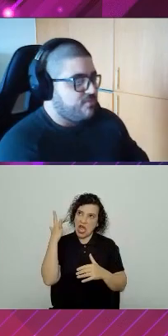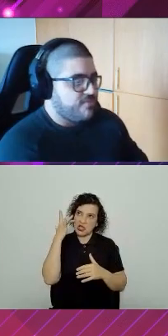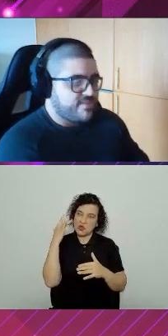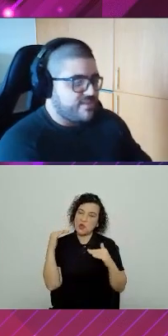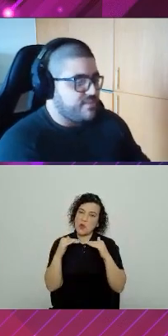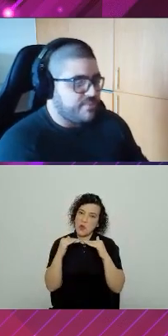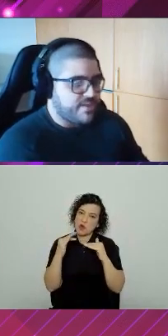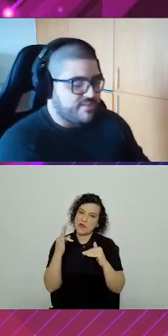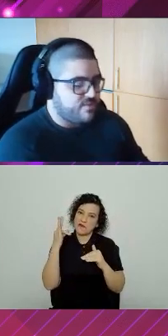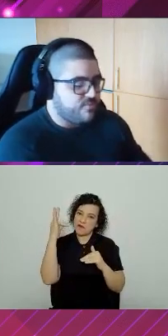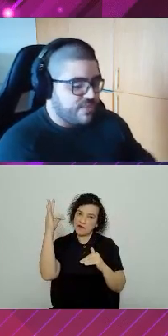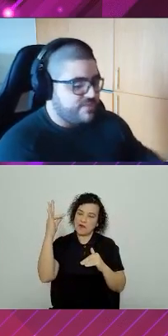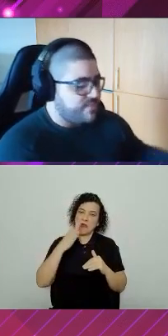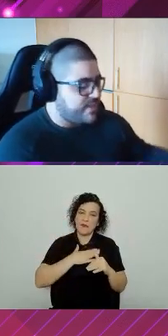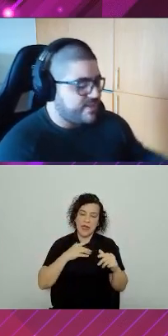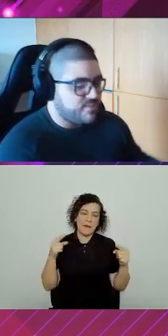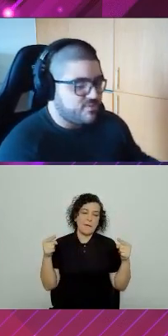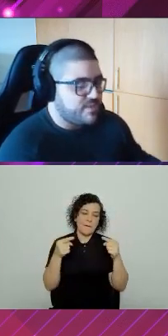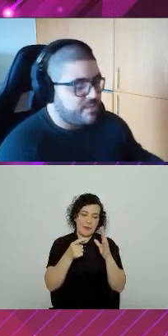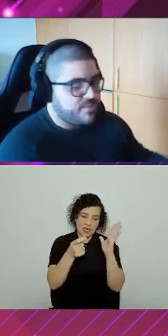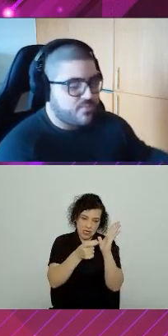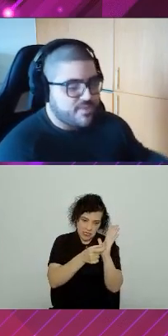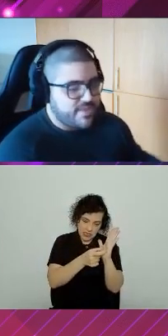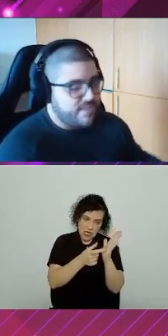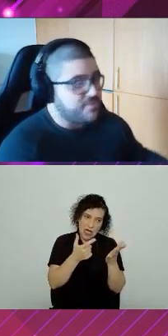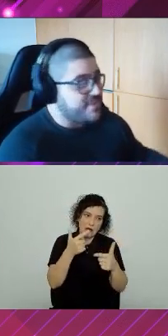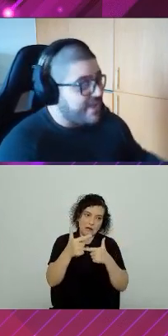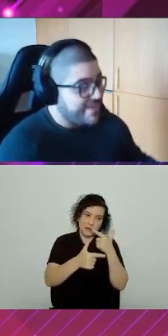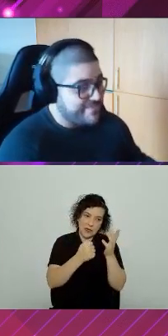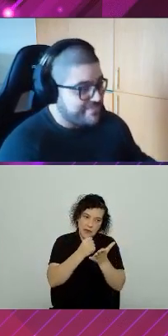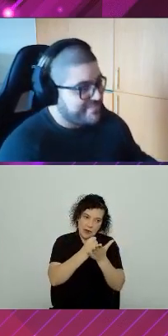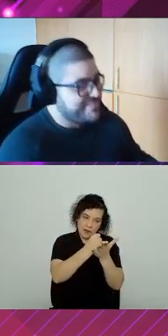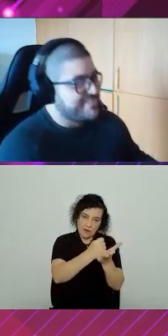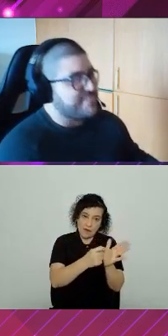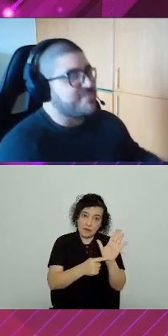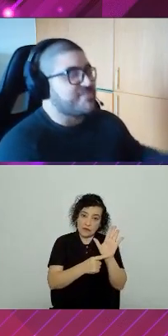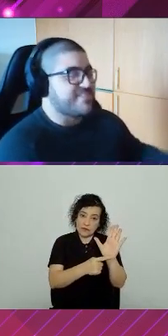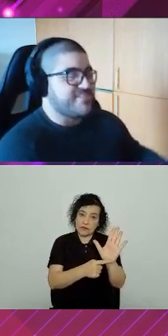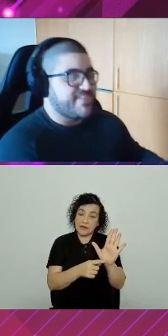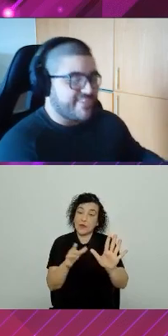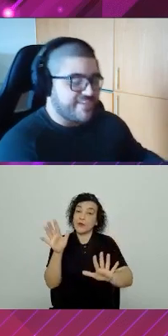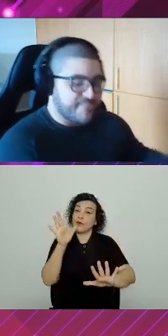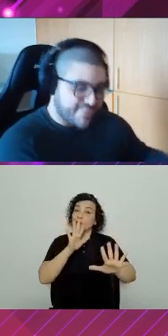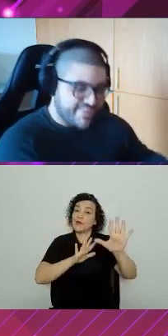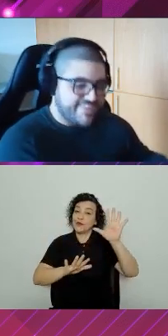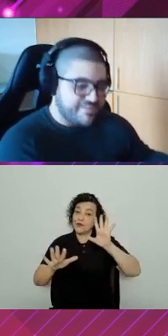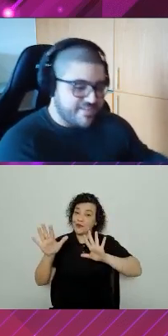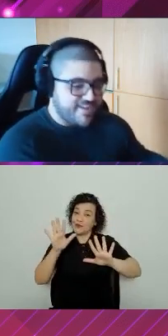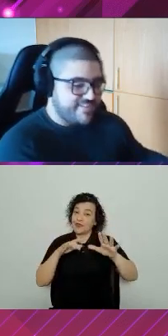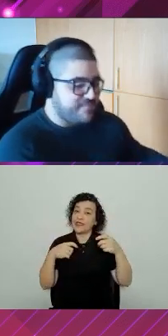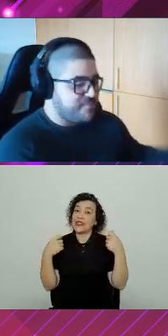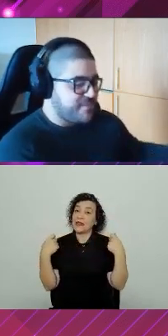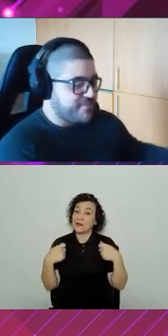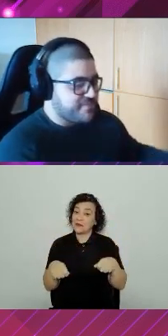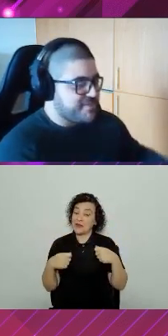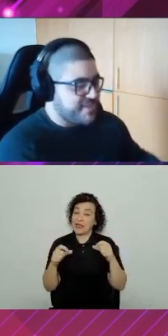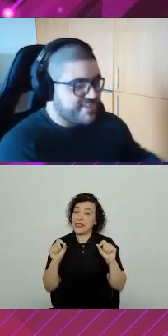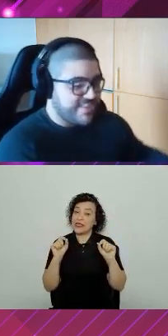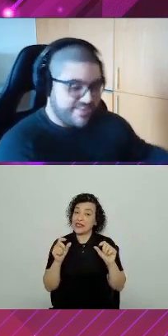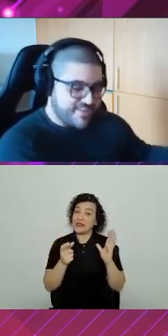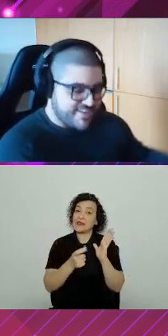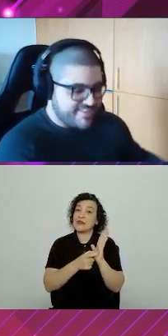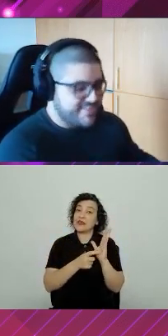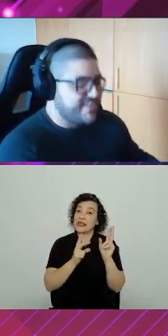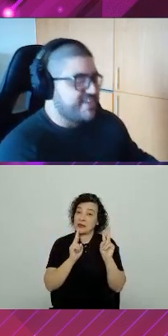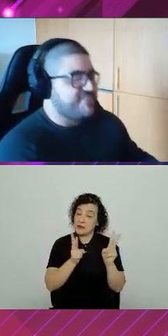eu vou fazer na minha aplicação, eu vou levar para a galera do meu trabalho para eu pôr a ideia. Cuidado, talvez você vai ter que manter essa aplicação com o micro front-end